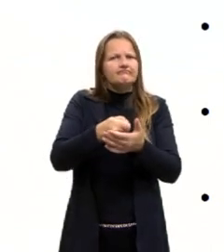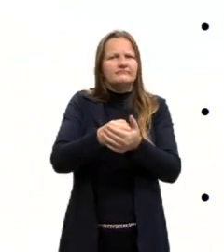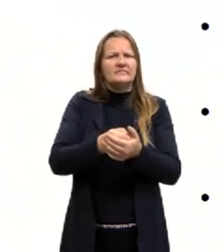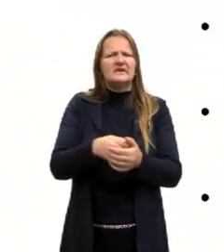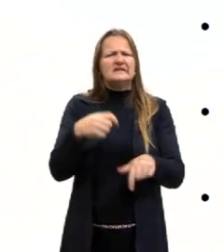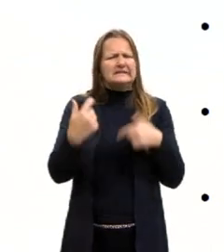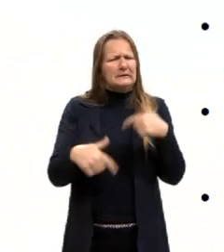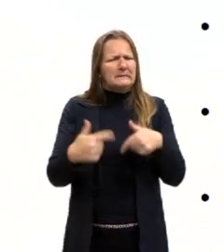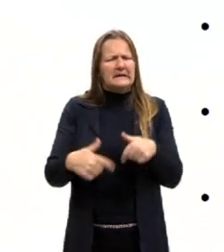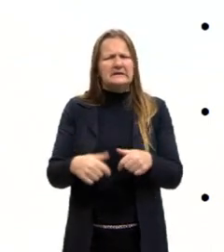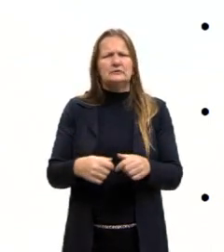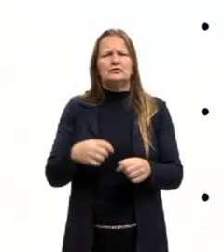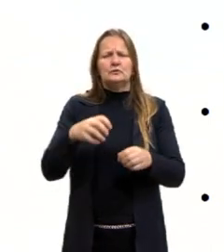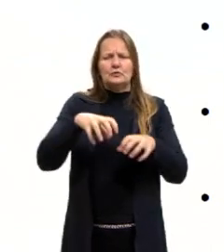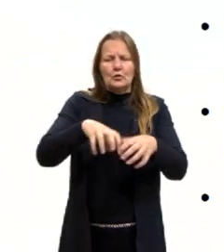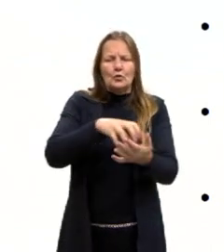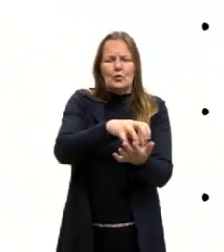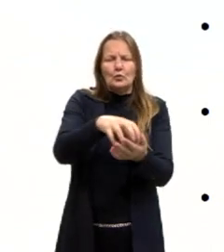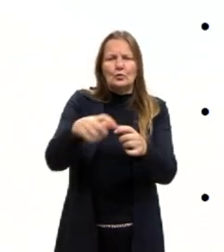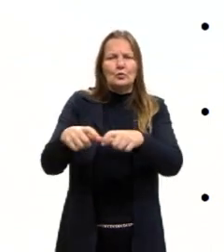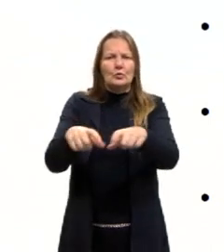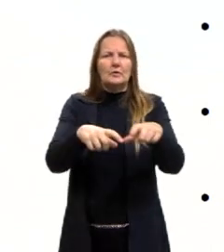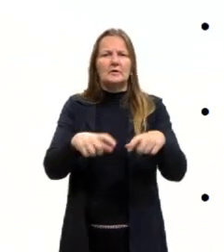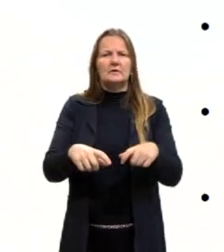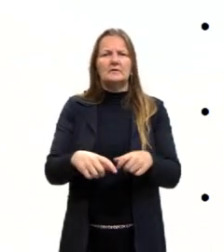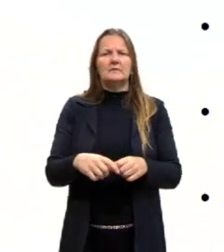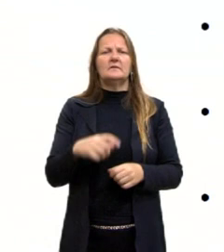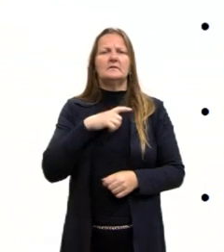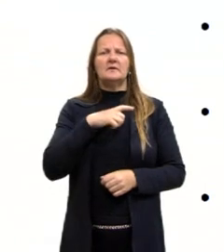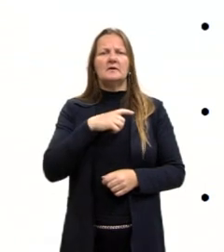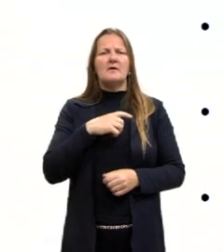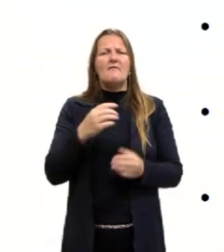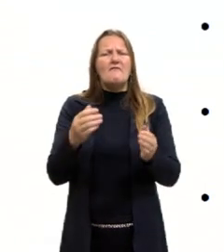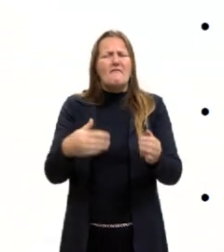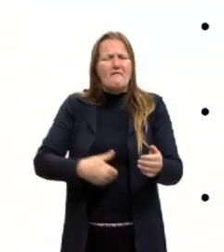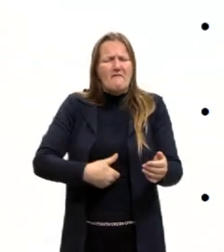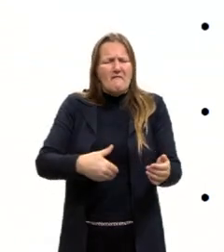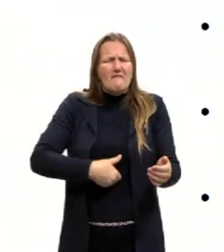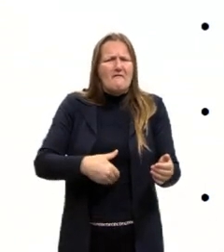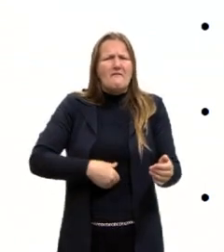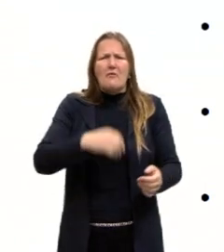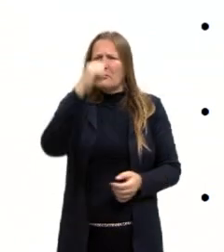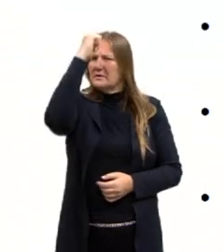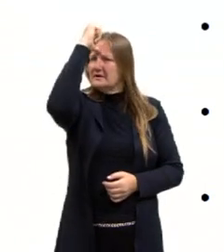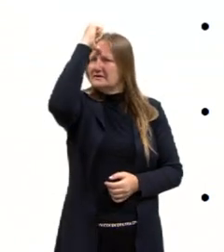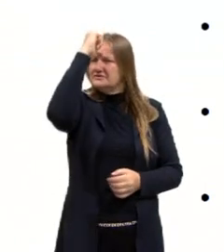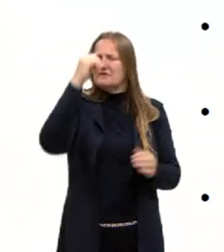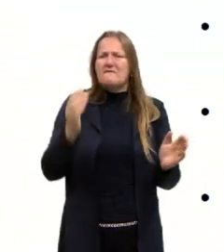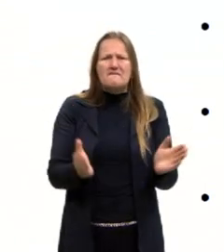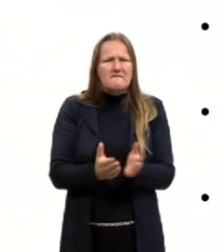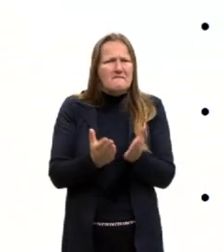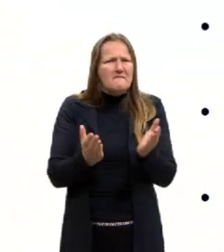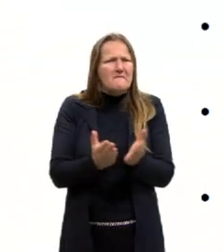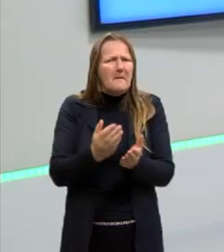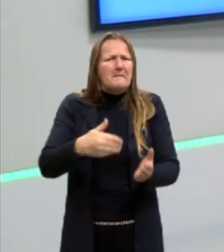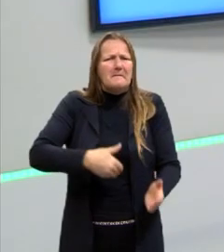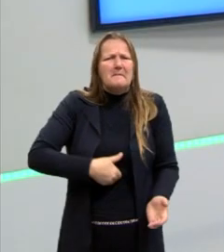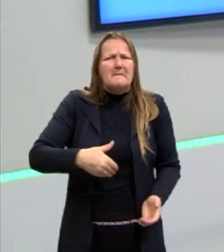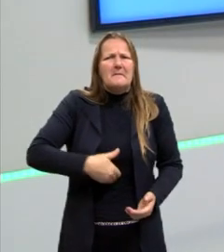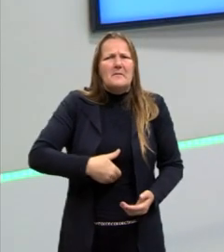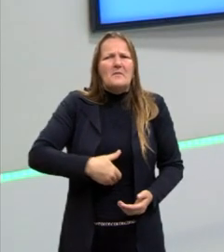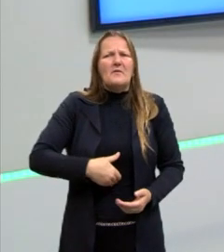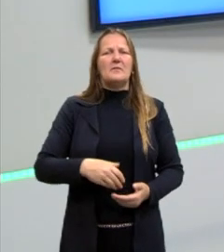forçado nas colônias, vão causar uma onda de fome na Índia muito grave, muito séria. Muita gente morre